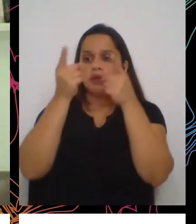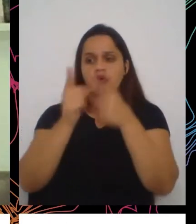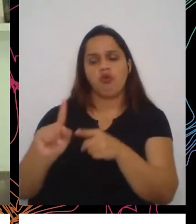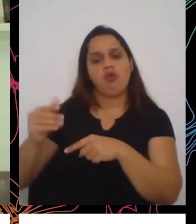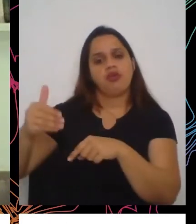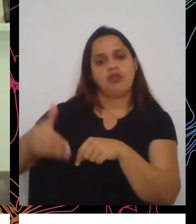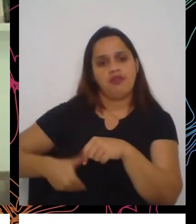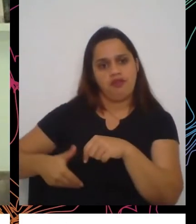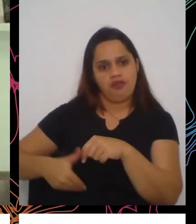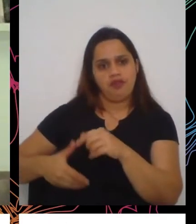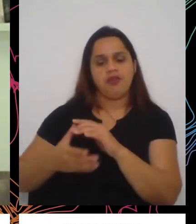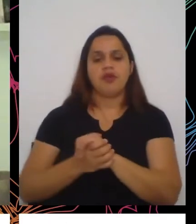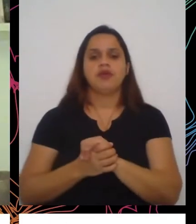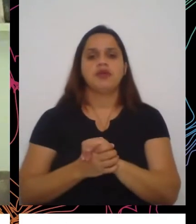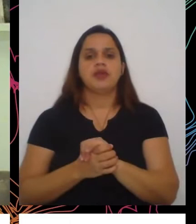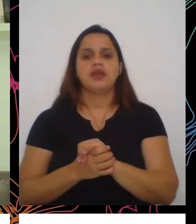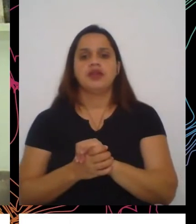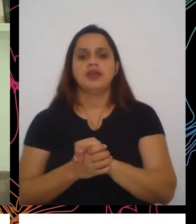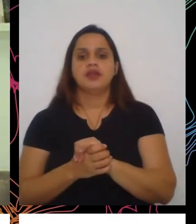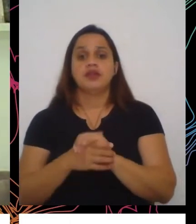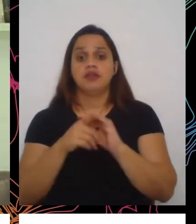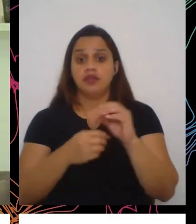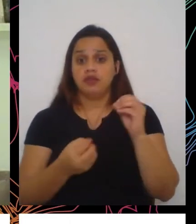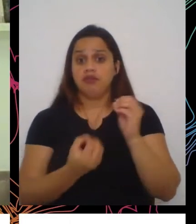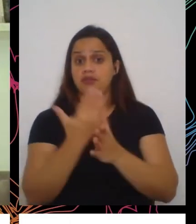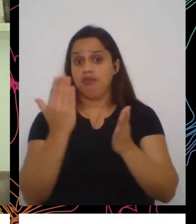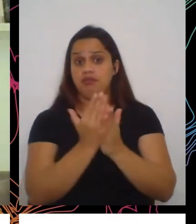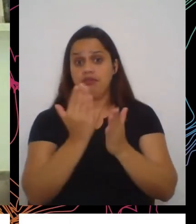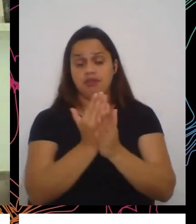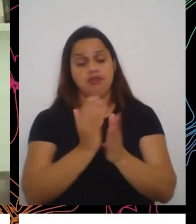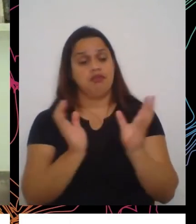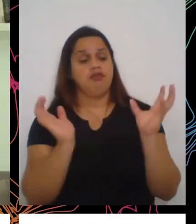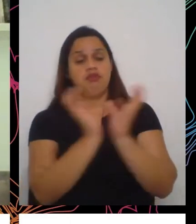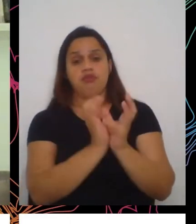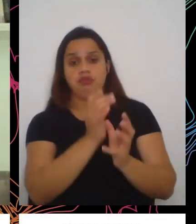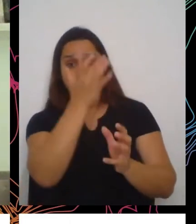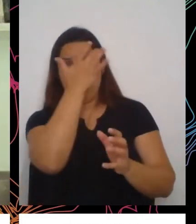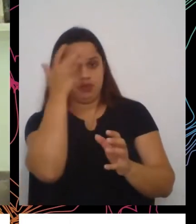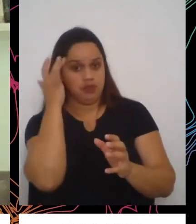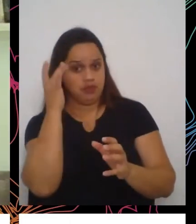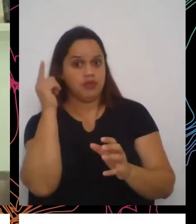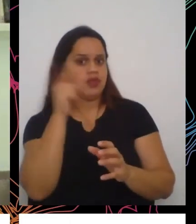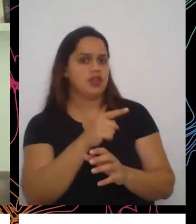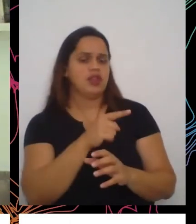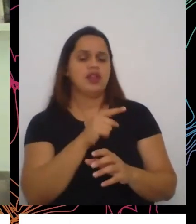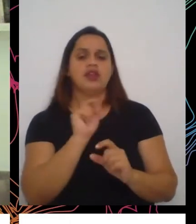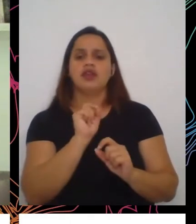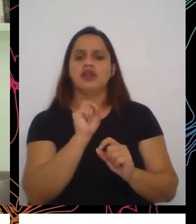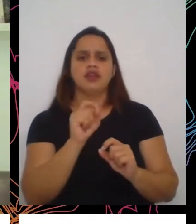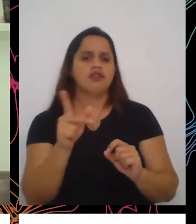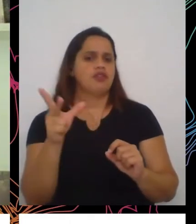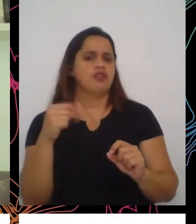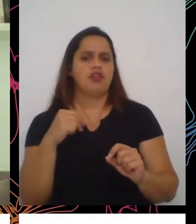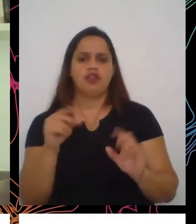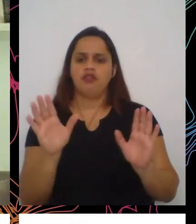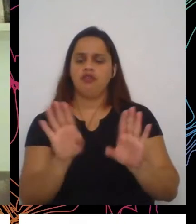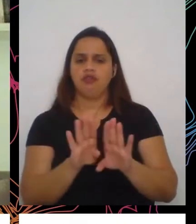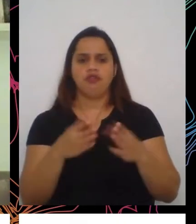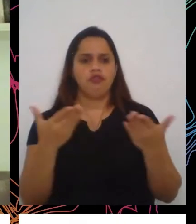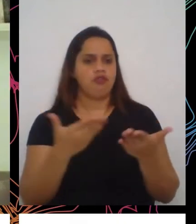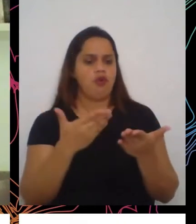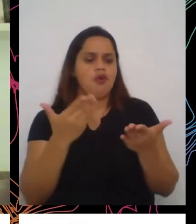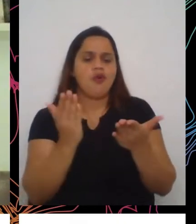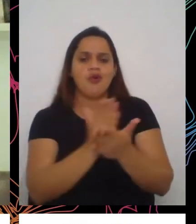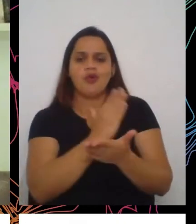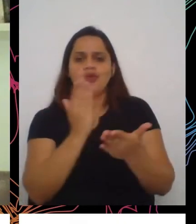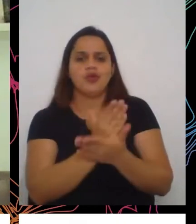Esse manual foi produzido por uma equipe de pessoas e foi um verdadeiro best-seller. Foram três